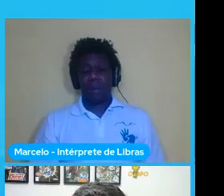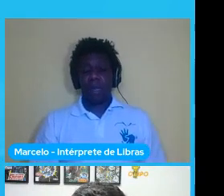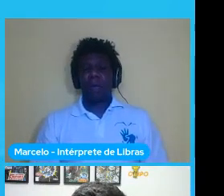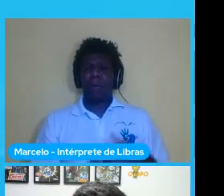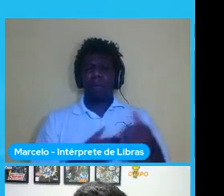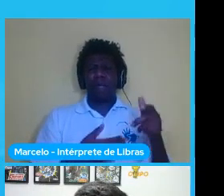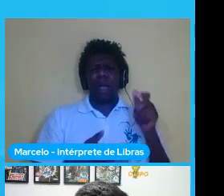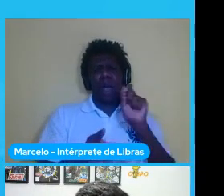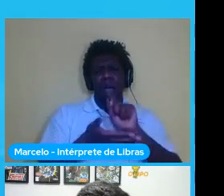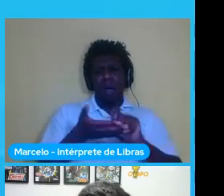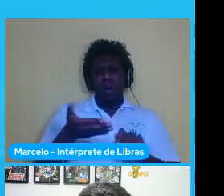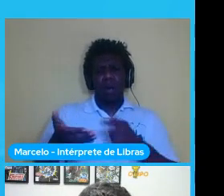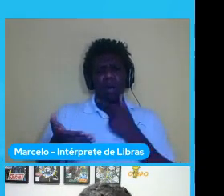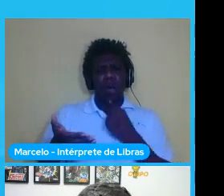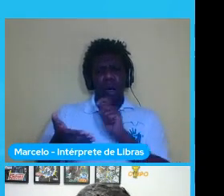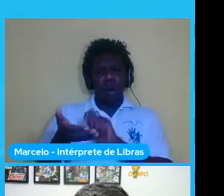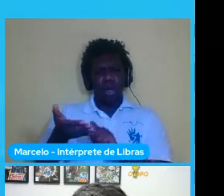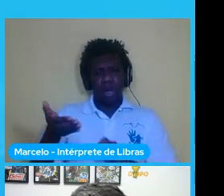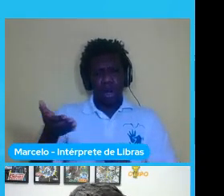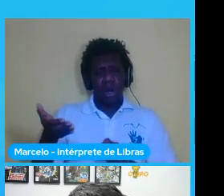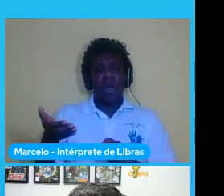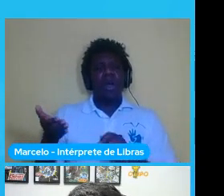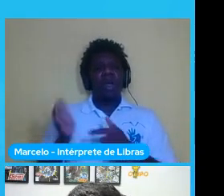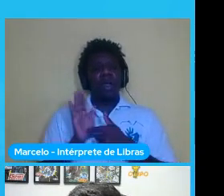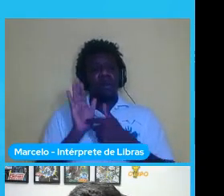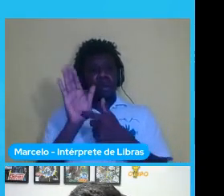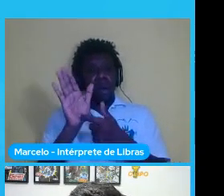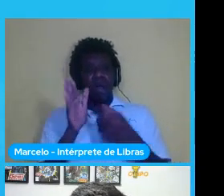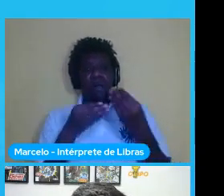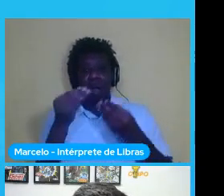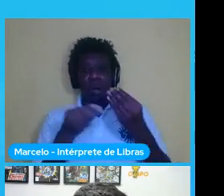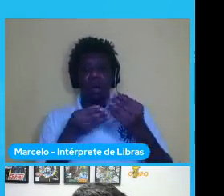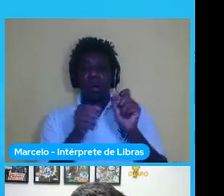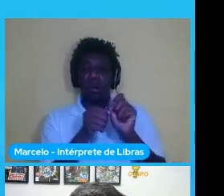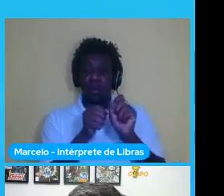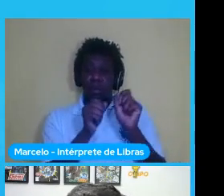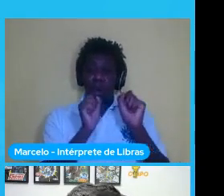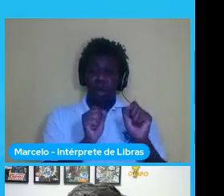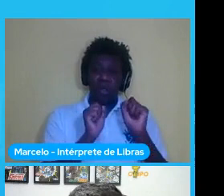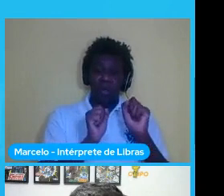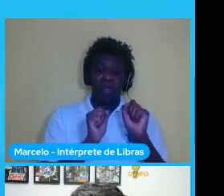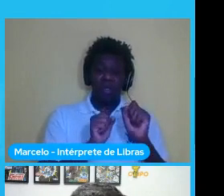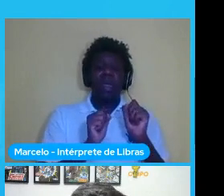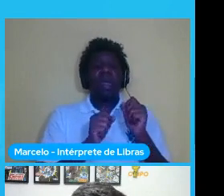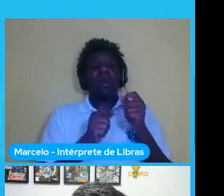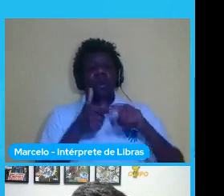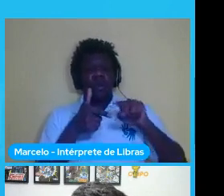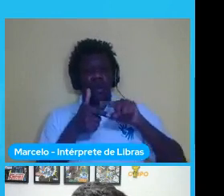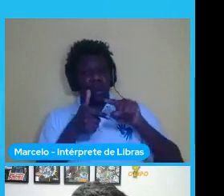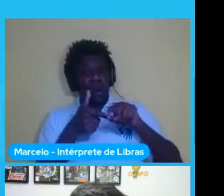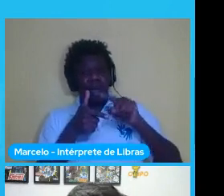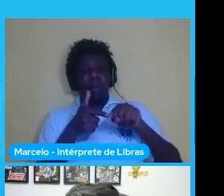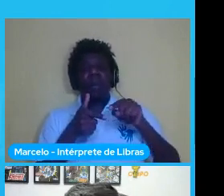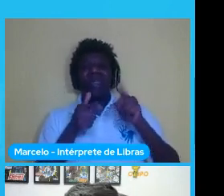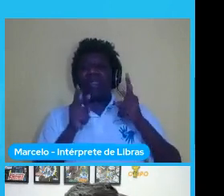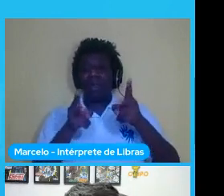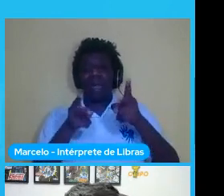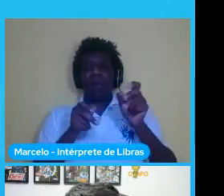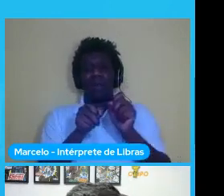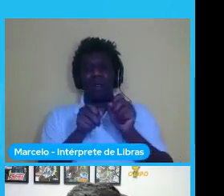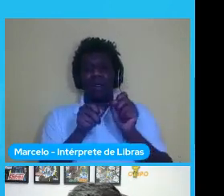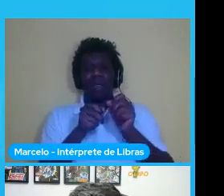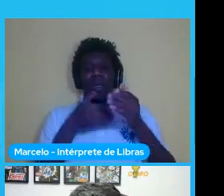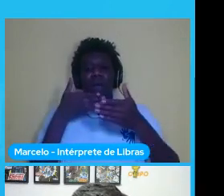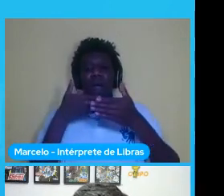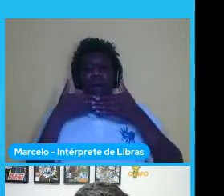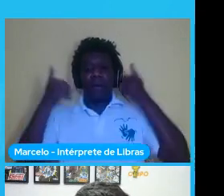condutas de como a gente pode lidar com esse problema e estar sempre trabalhando para melhorar os algoritmos que a gente está